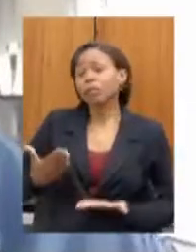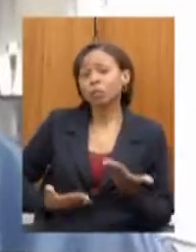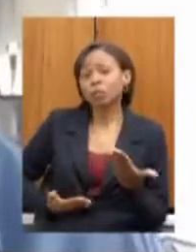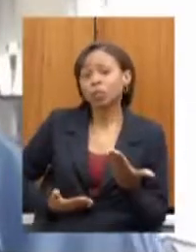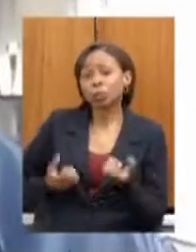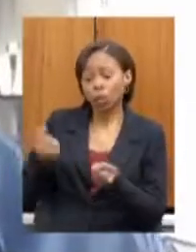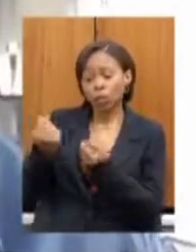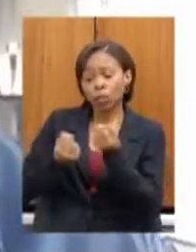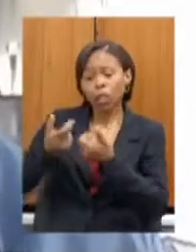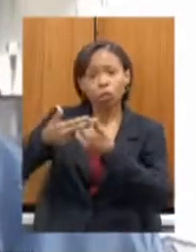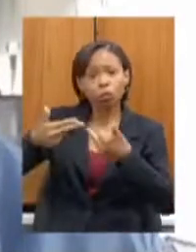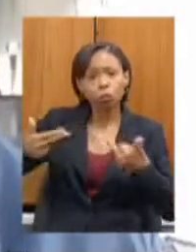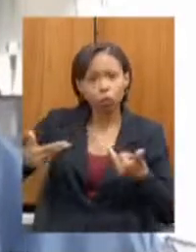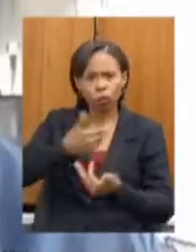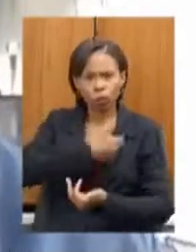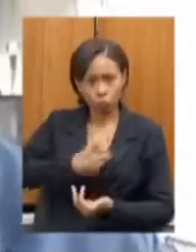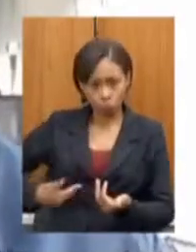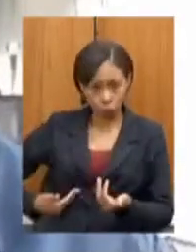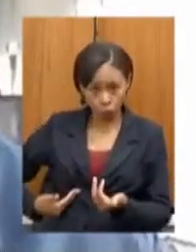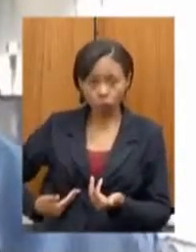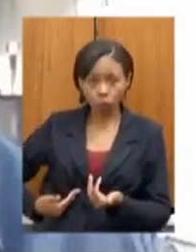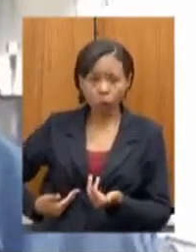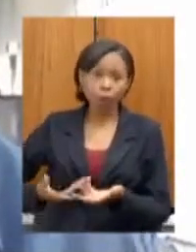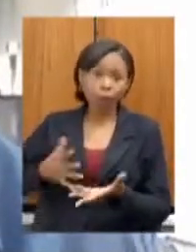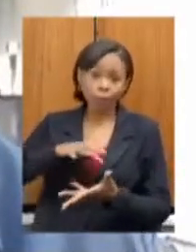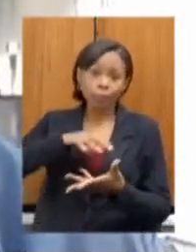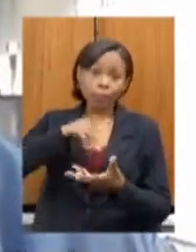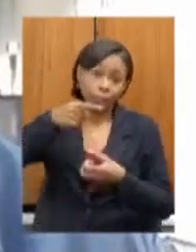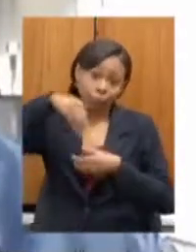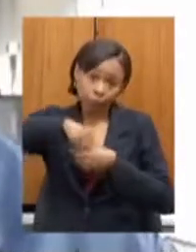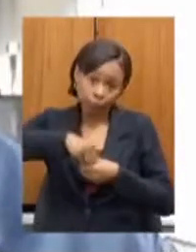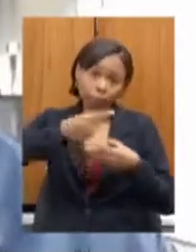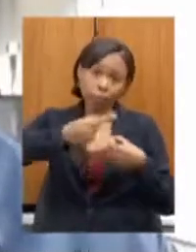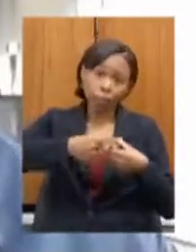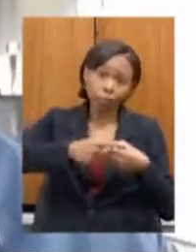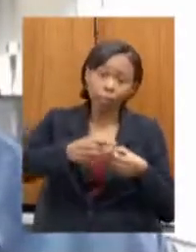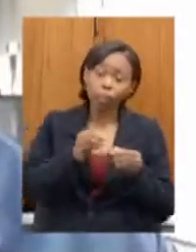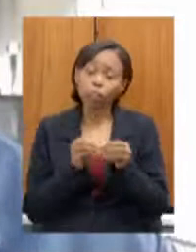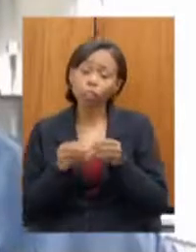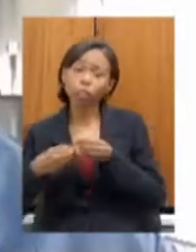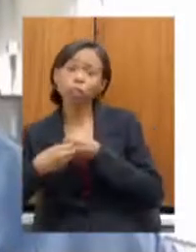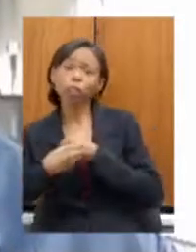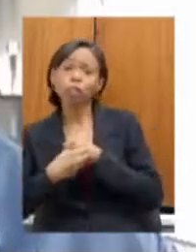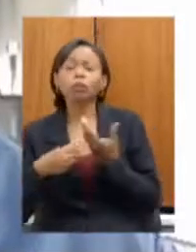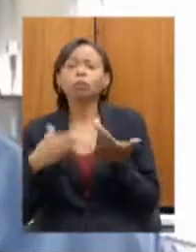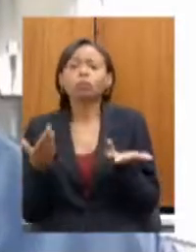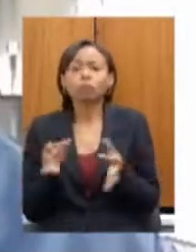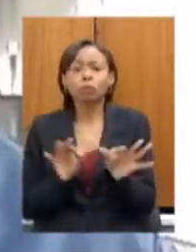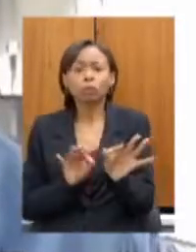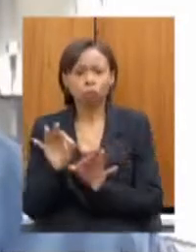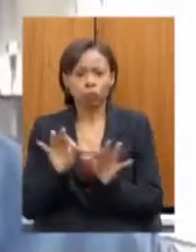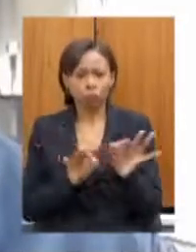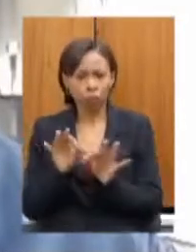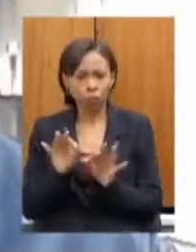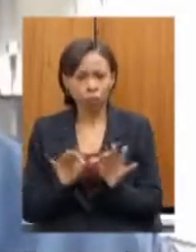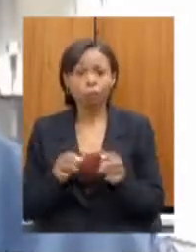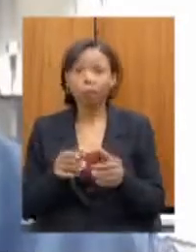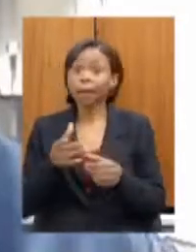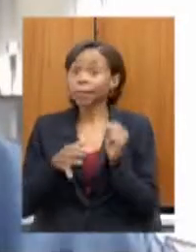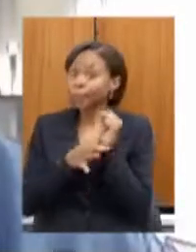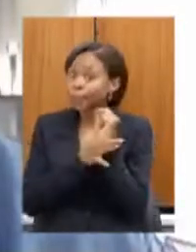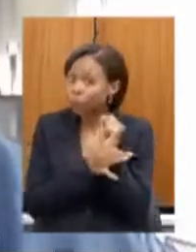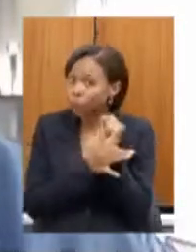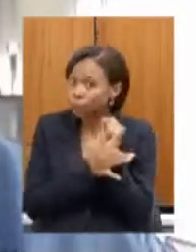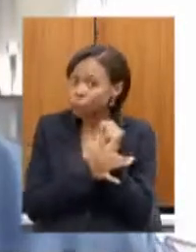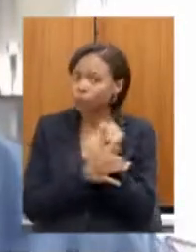público intermunicipal e metropolitano qual o planejamento para a garantia do serviço de